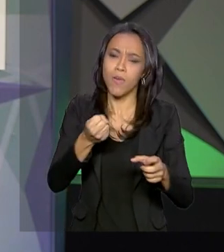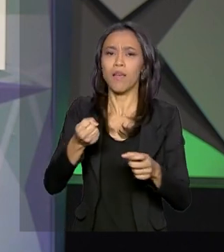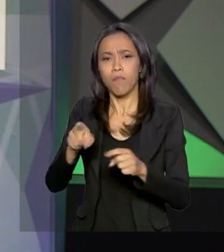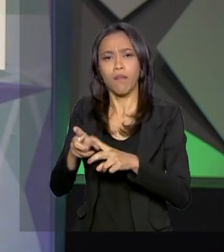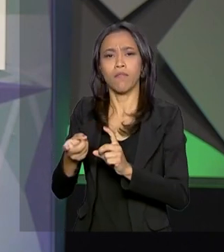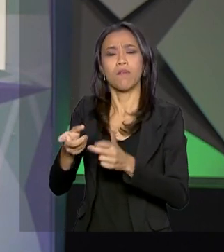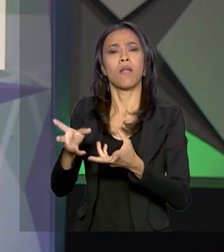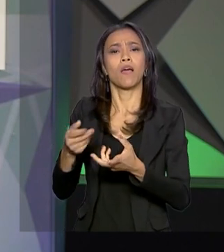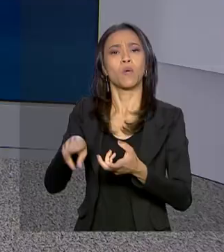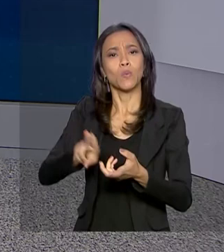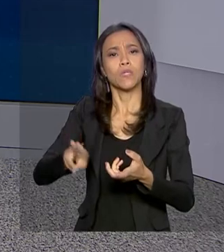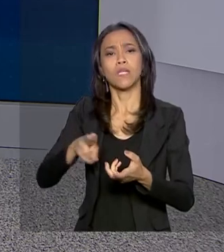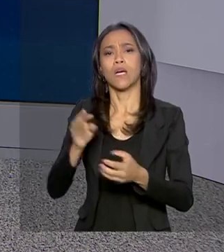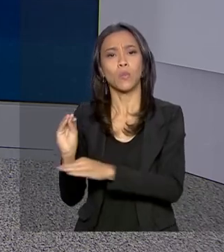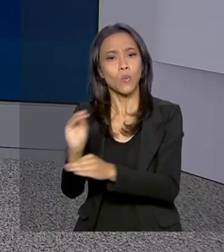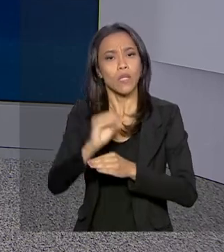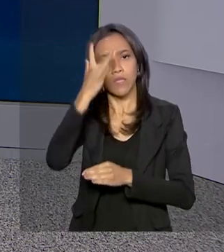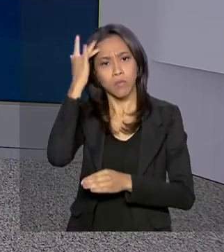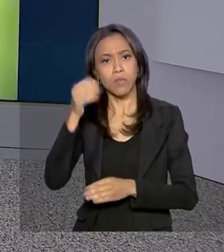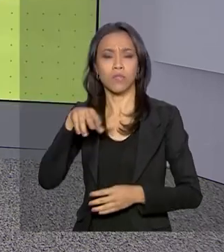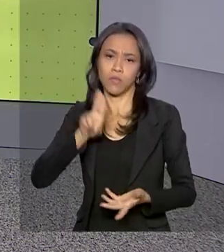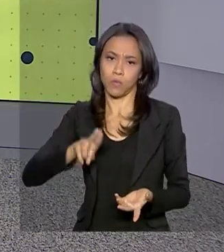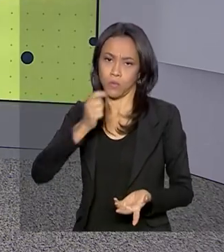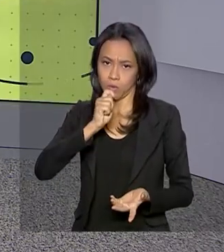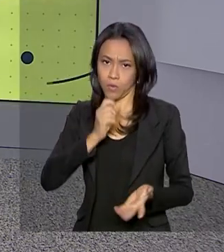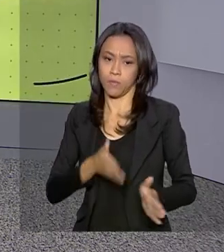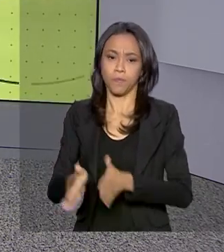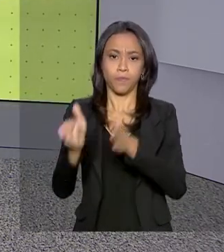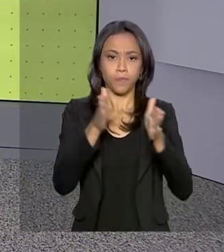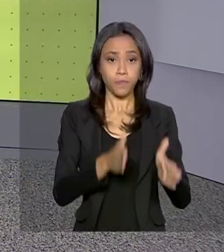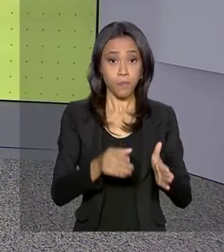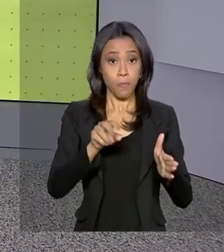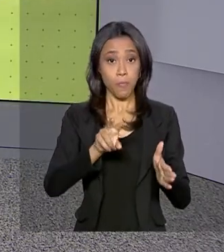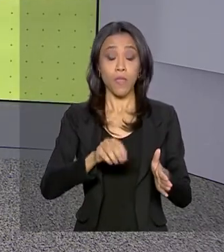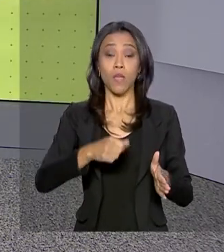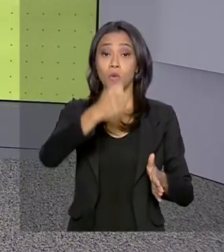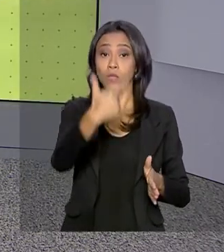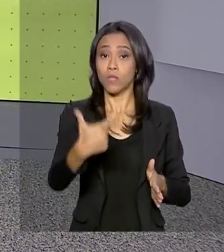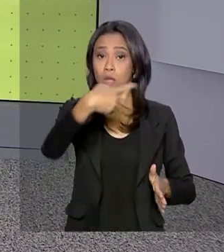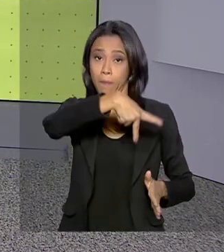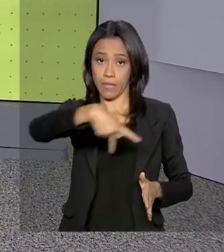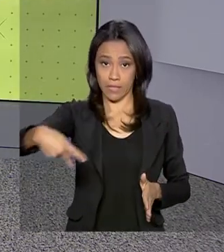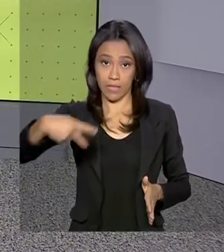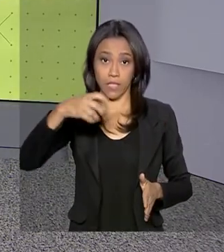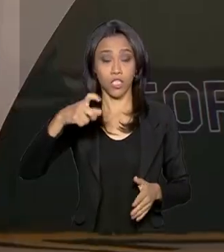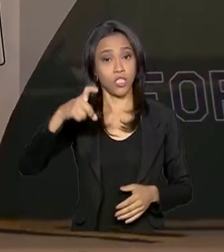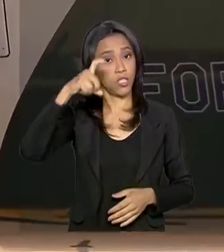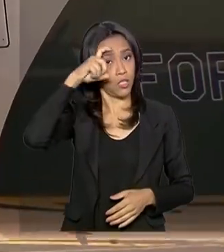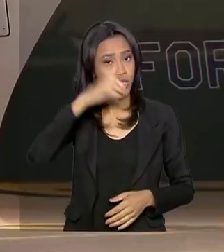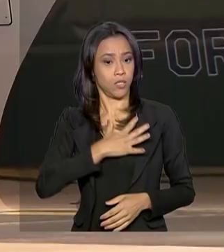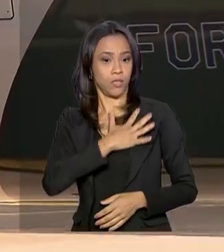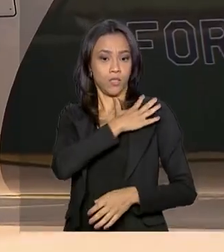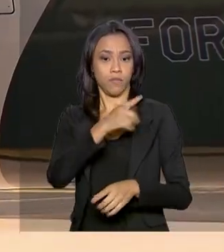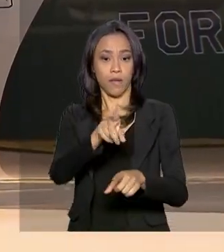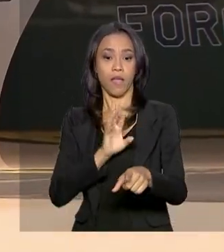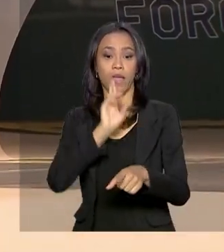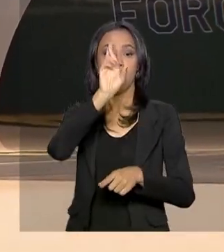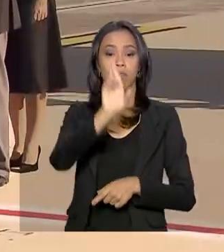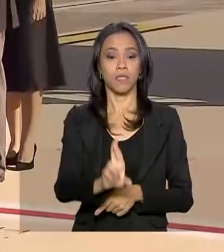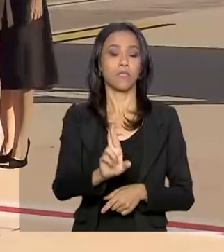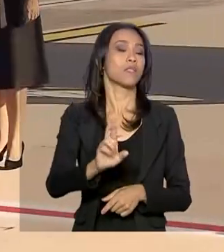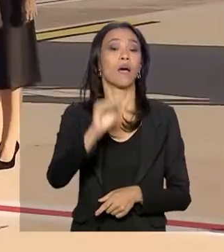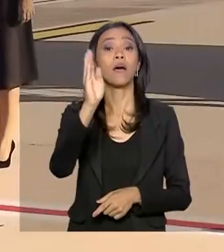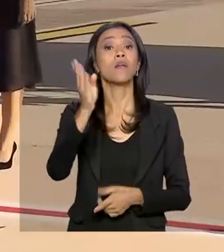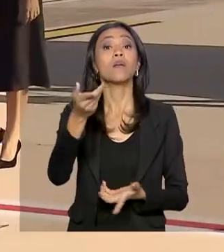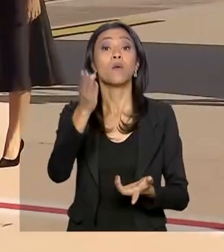aos dependentes químicos. O vice-presidente Hamilton Mourão vai representar o Brasil na cerimônia de canonização da